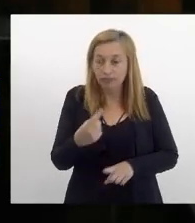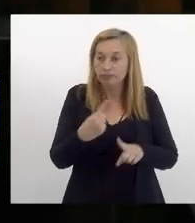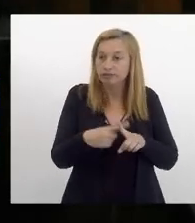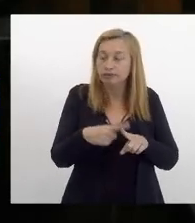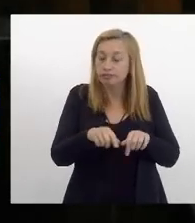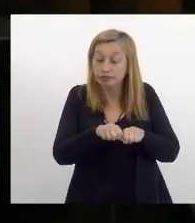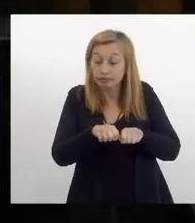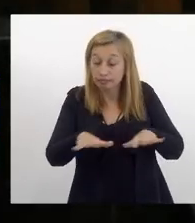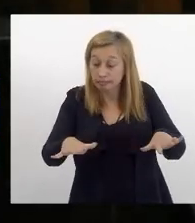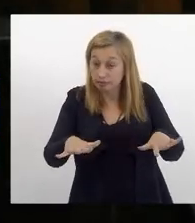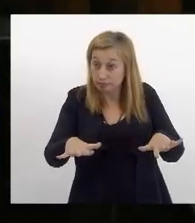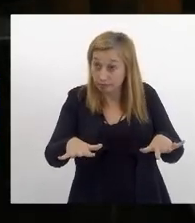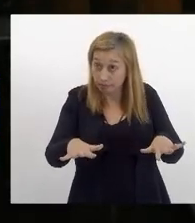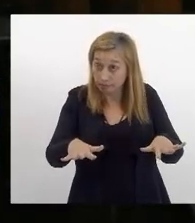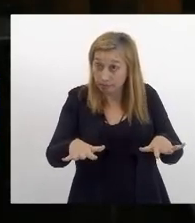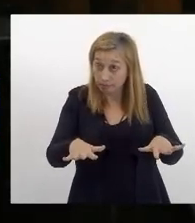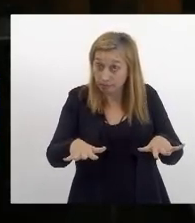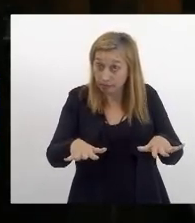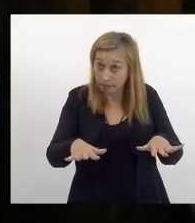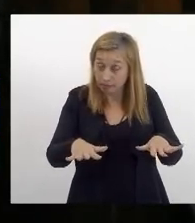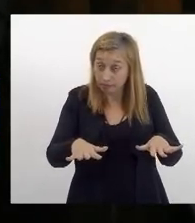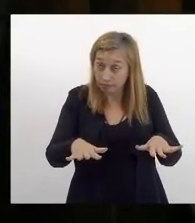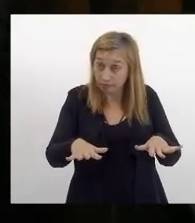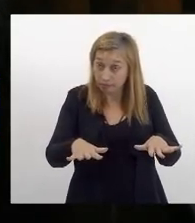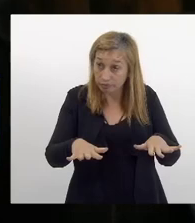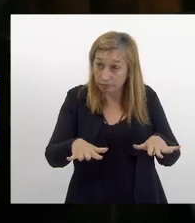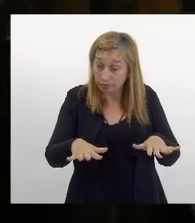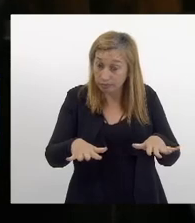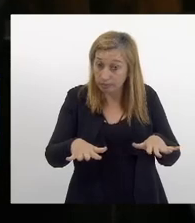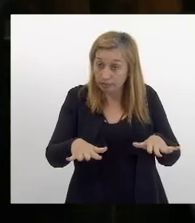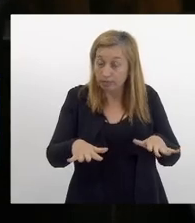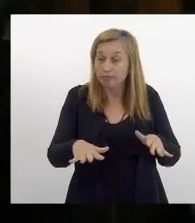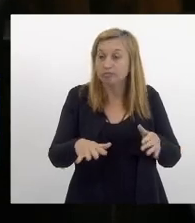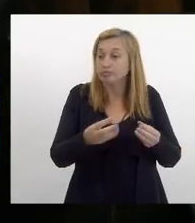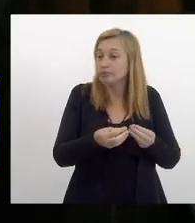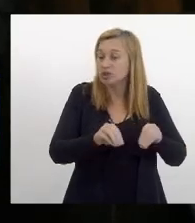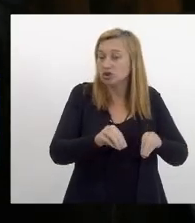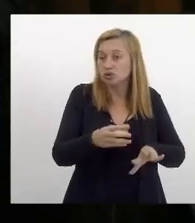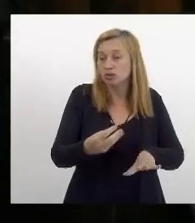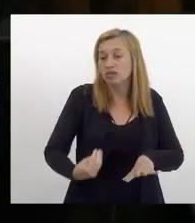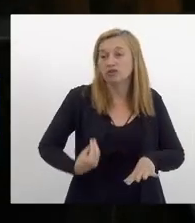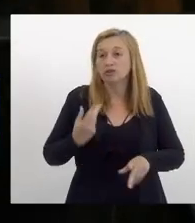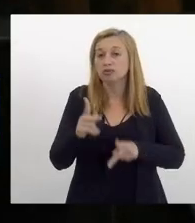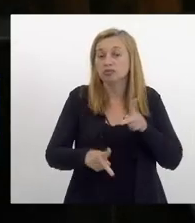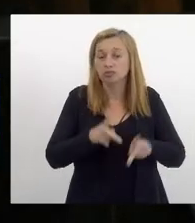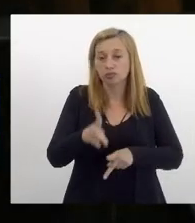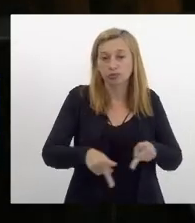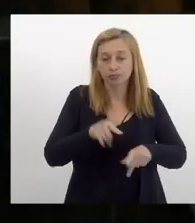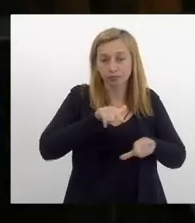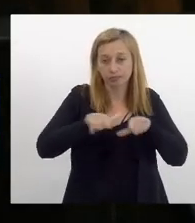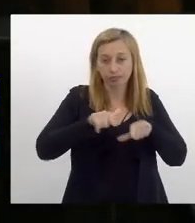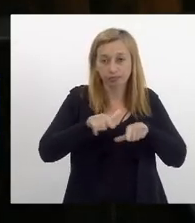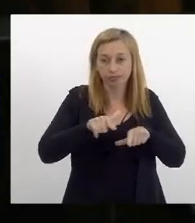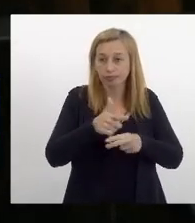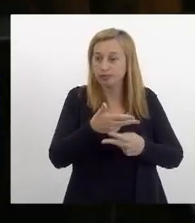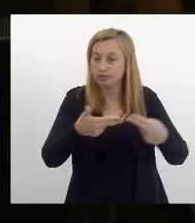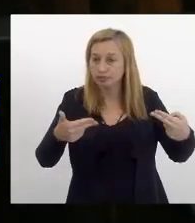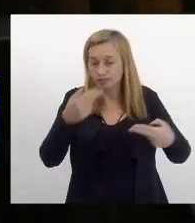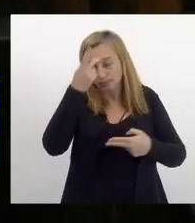pandemia desorganizou a vida do povo trabalhador e muitos